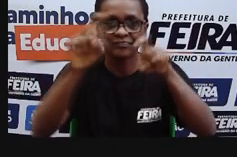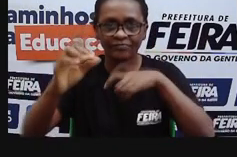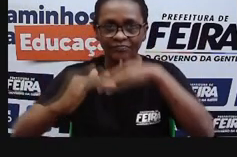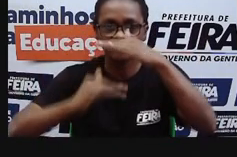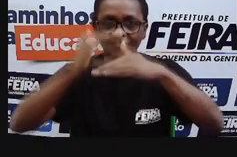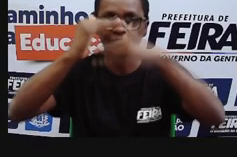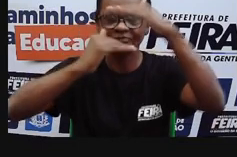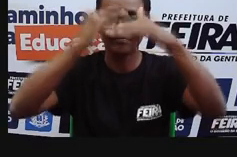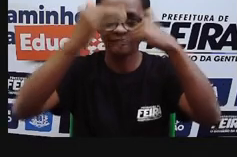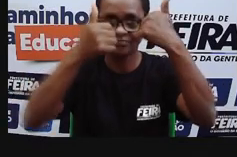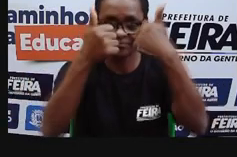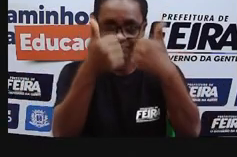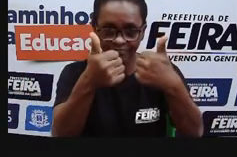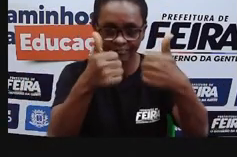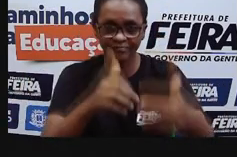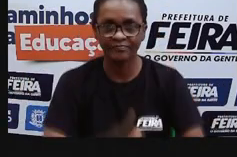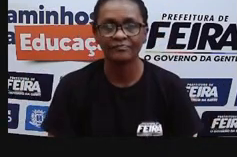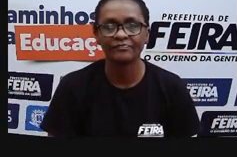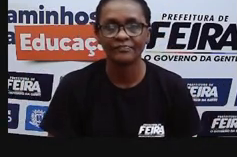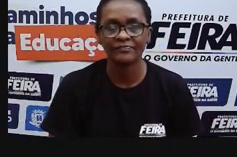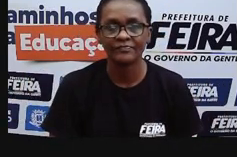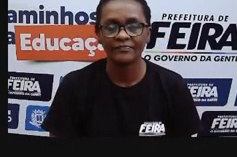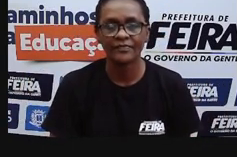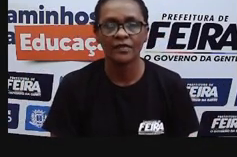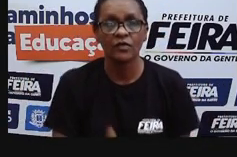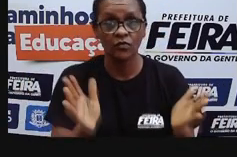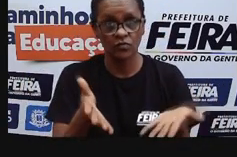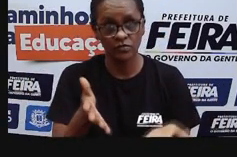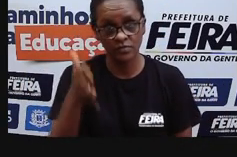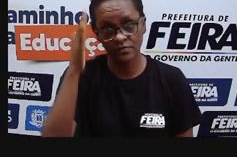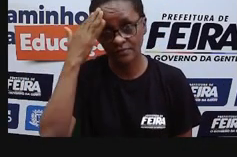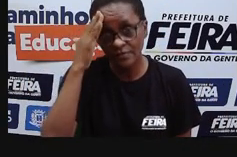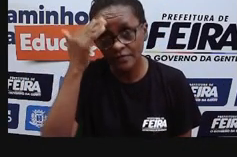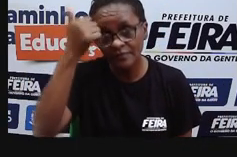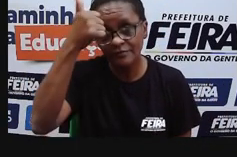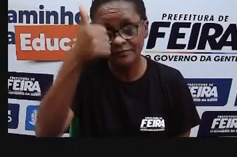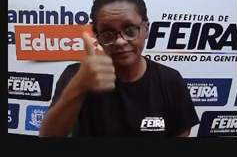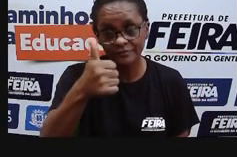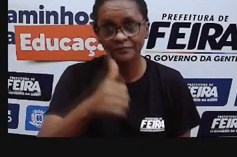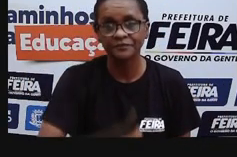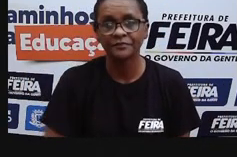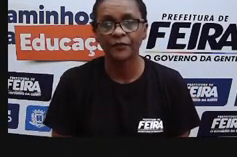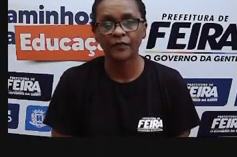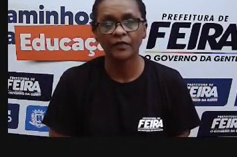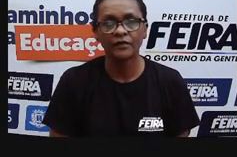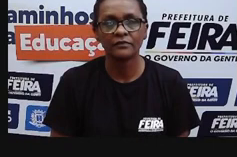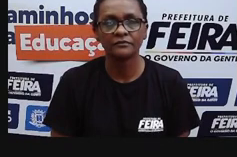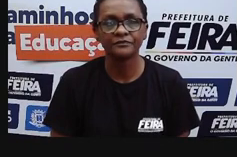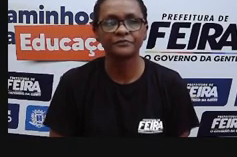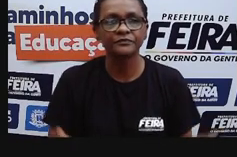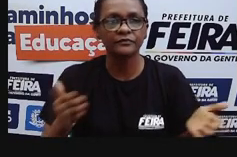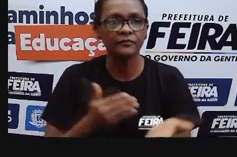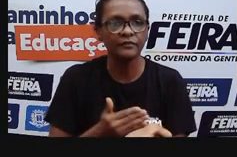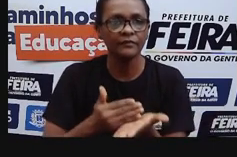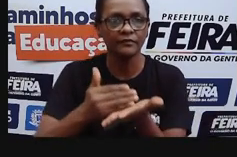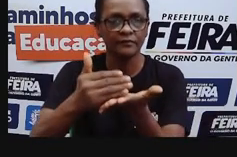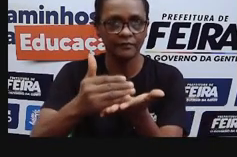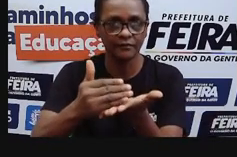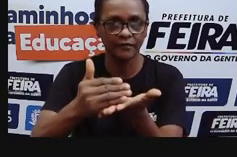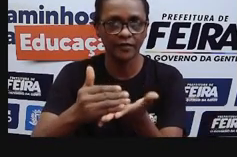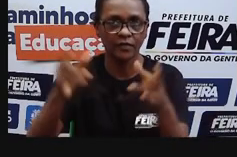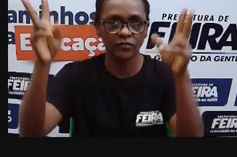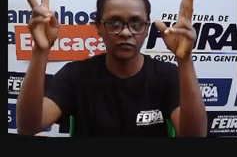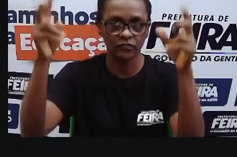o que é que uma coisa tem a ver com a outra? É isso que a gente vai descobrir hoje na nossa aula. Para nós conversarmos, eu trago essa